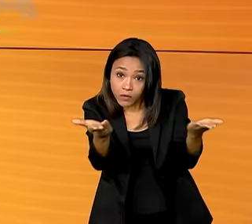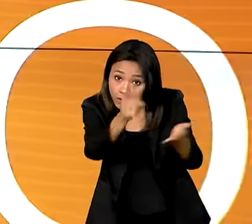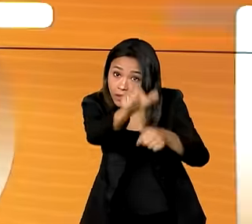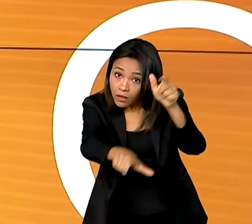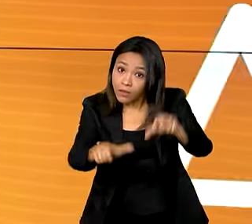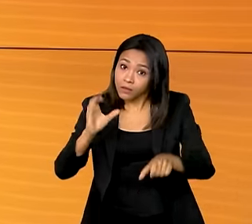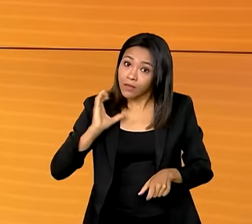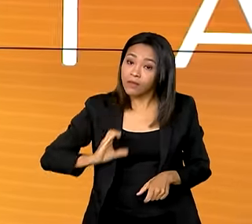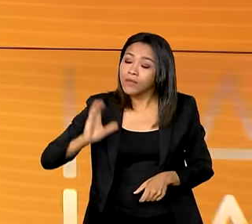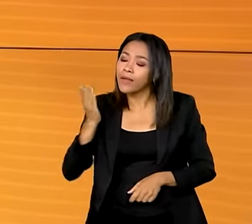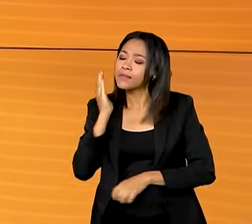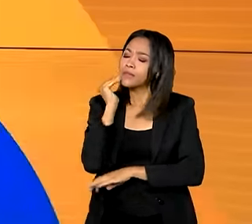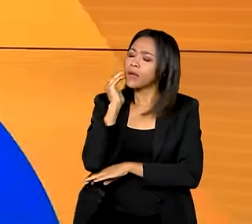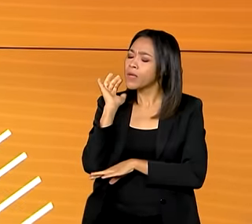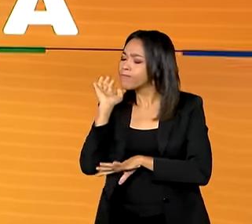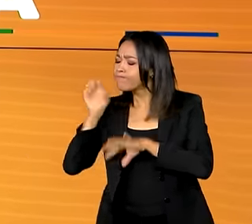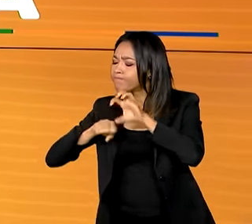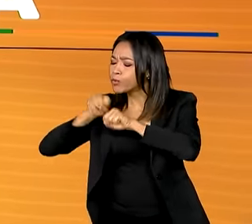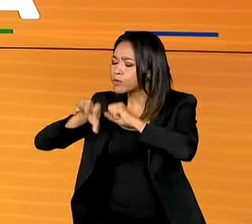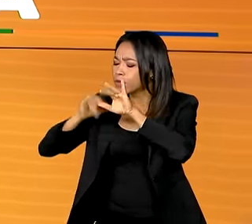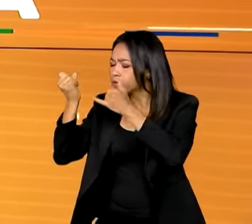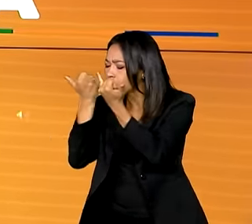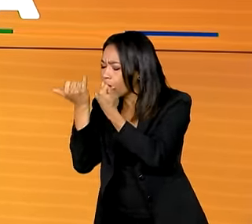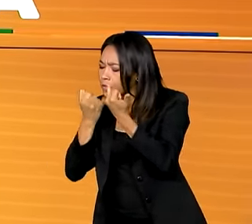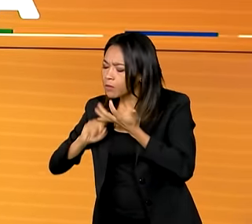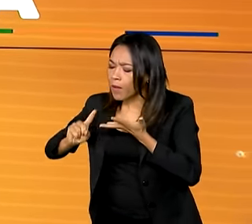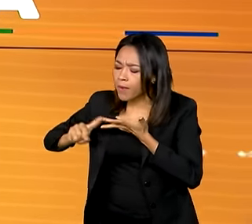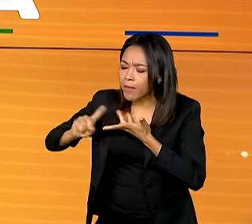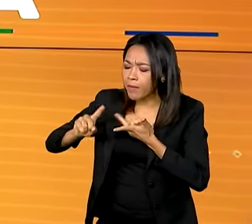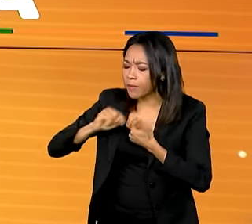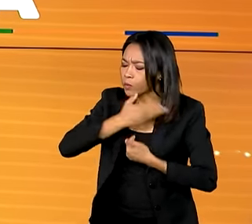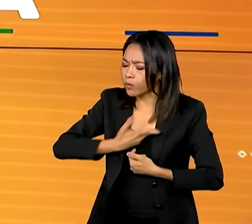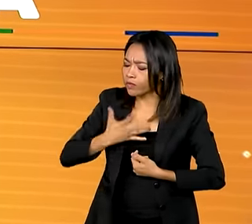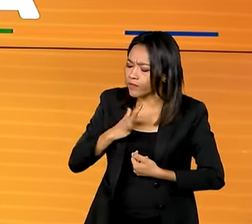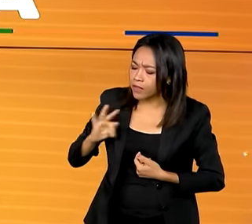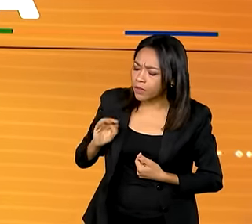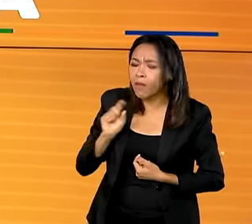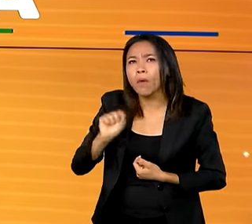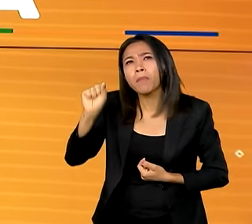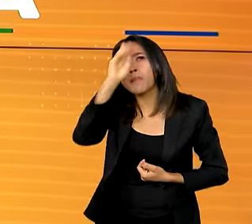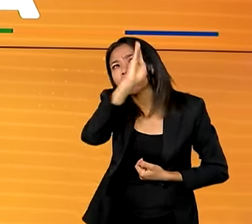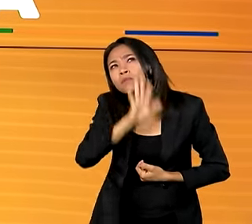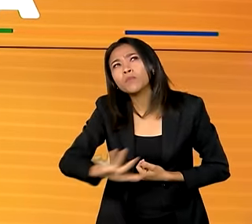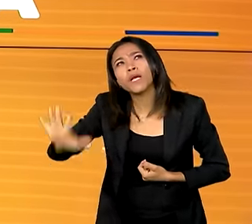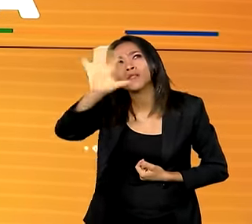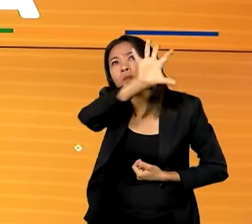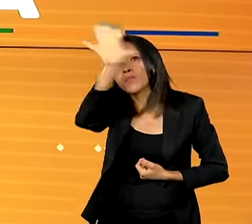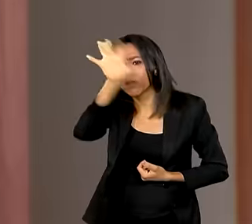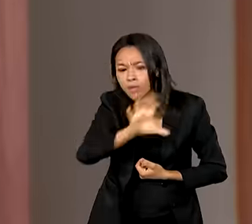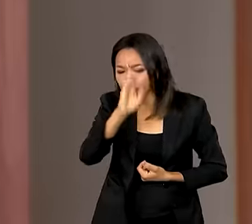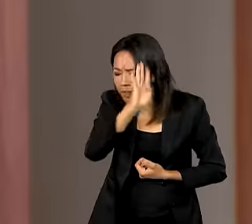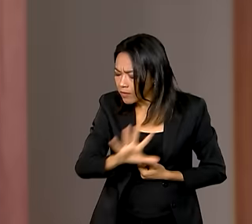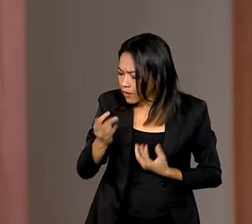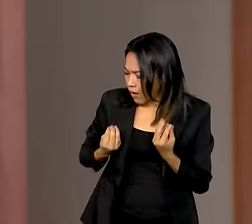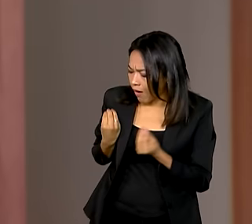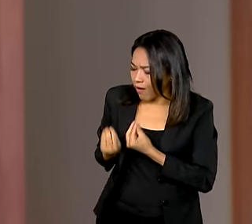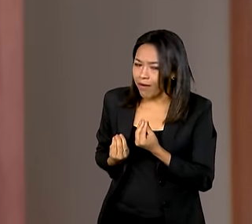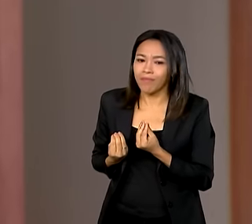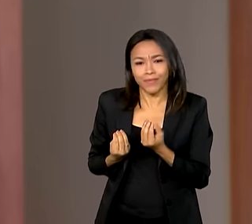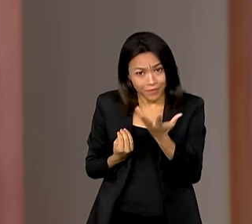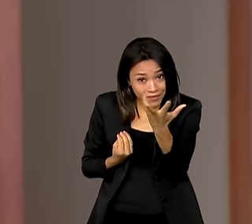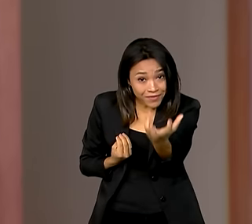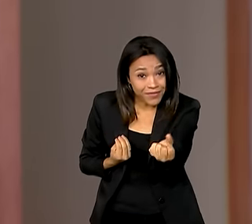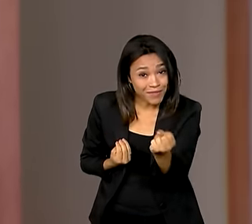que quer se manter bem informado sobre o que é realizado pelo governo federal em todas as regiões do país. Então, vamos